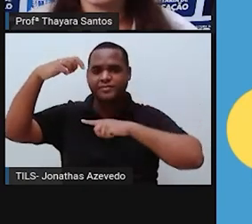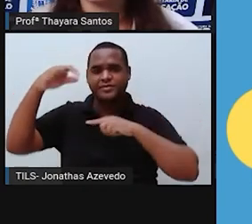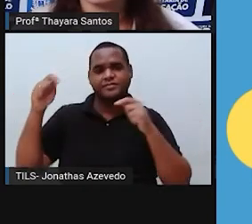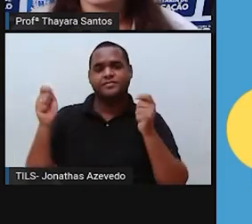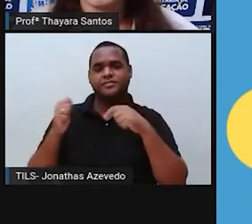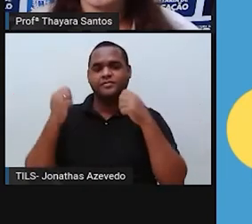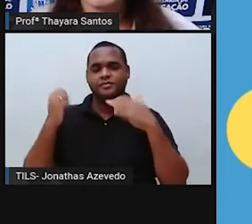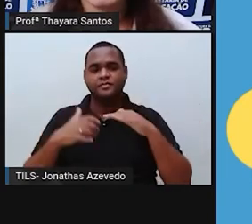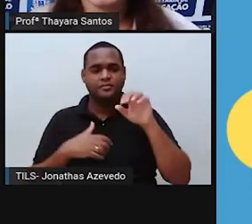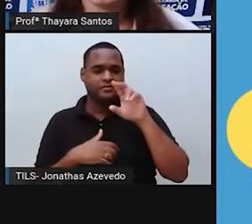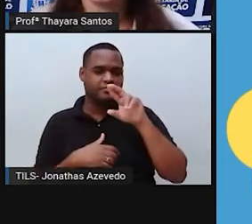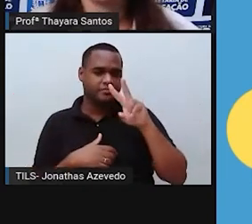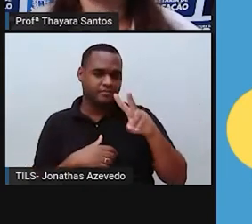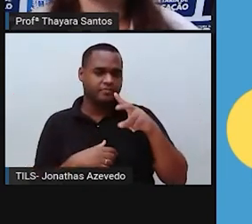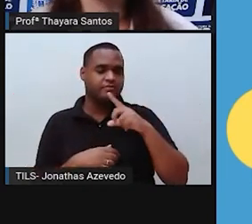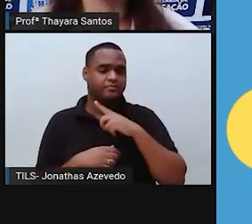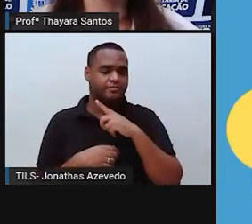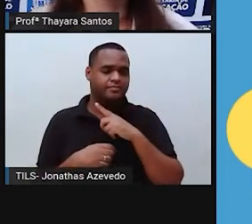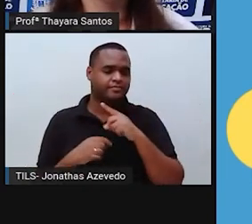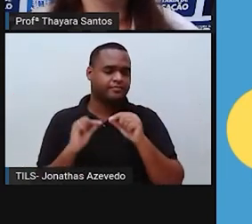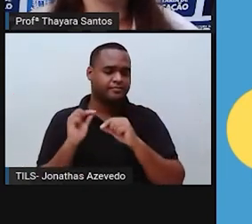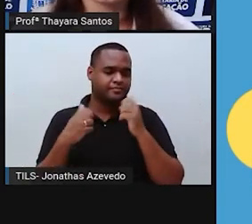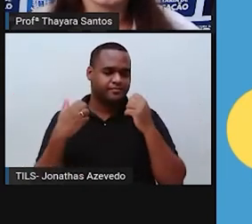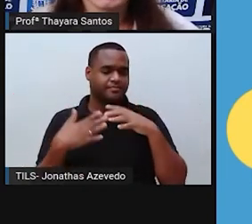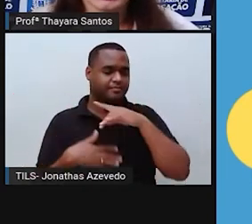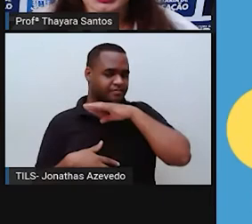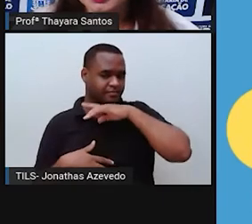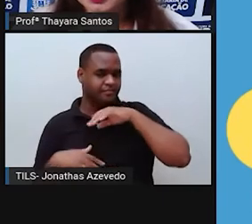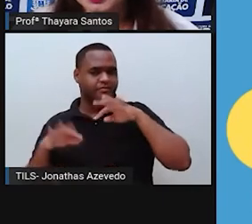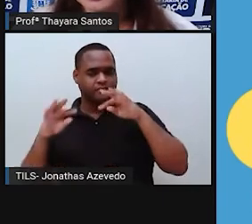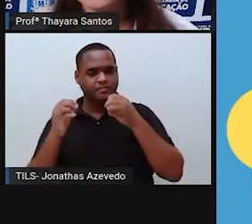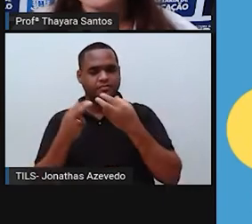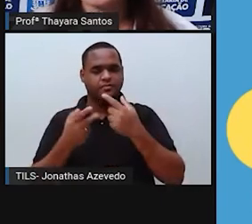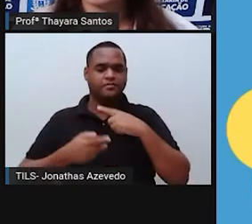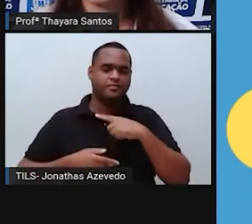essa radiação que é tão ruim para a gente.